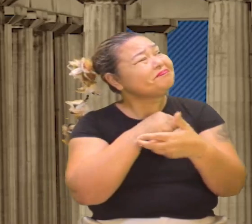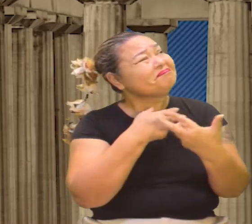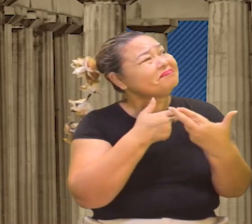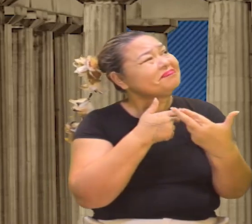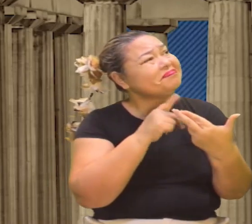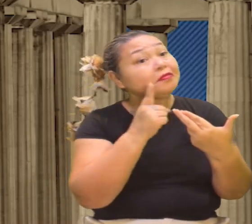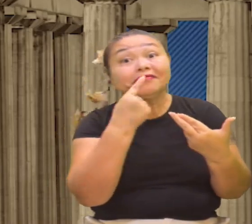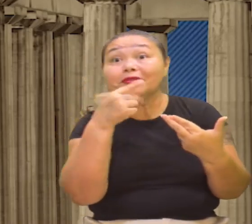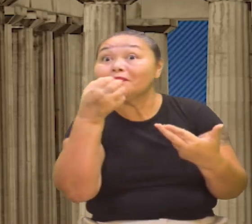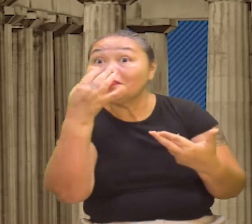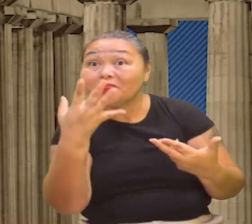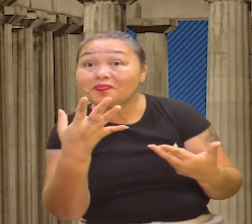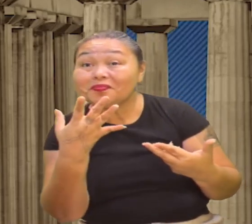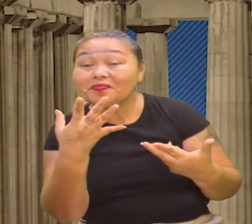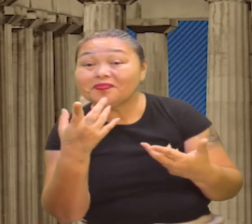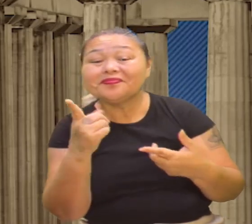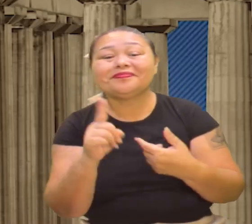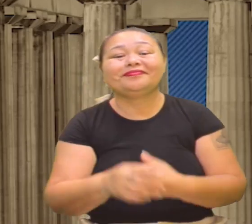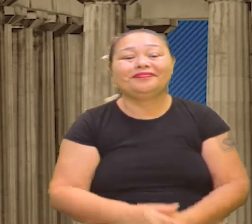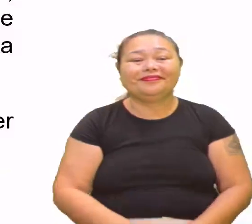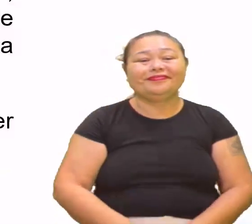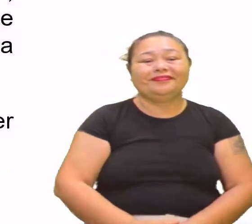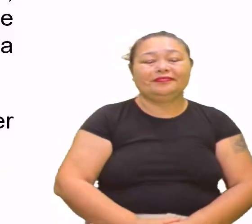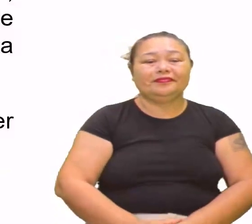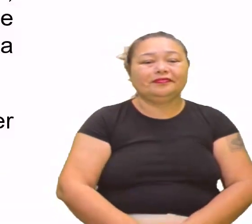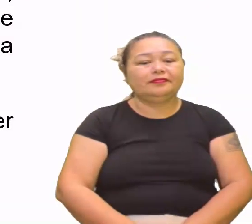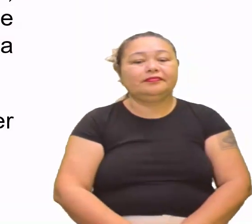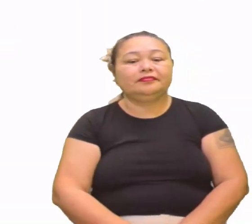fiz, mas fiz coisa boa, voltando lá, olha aí,